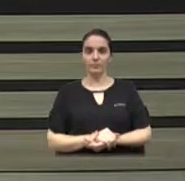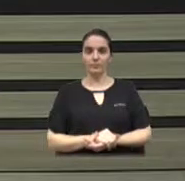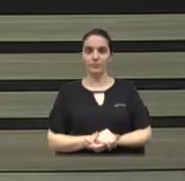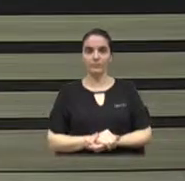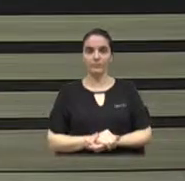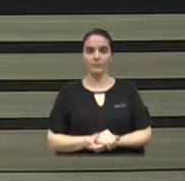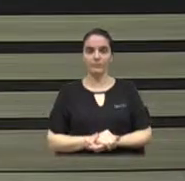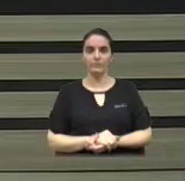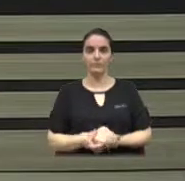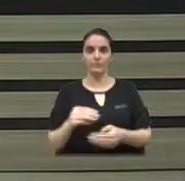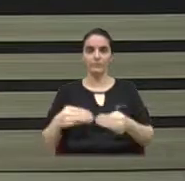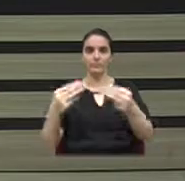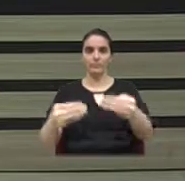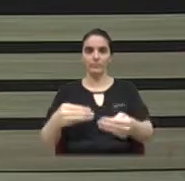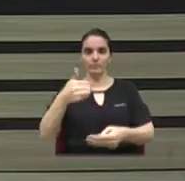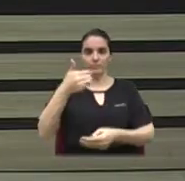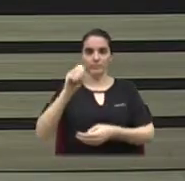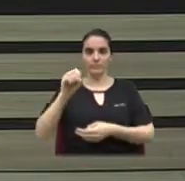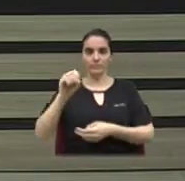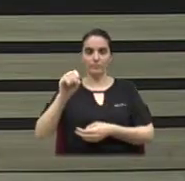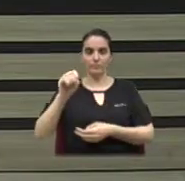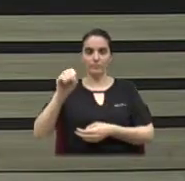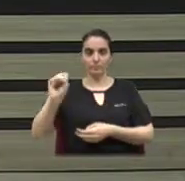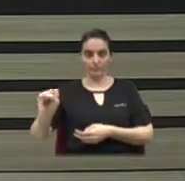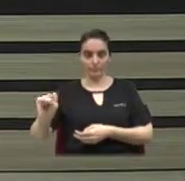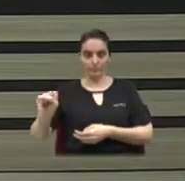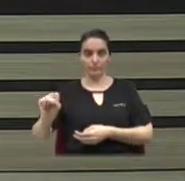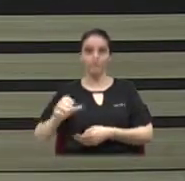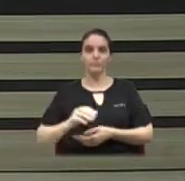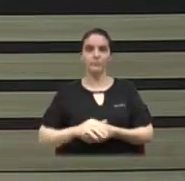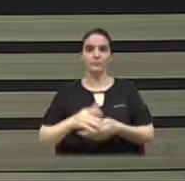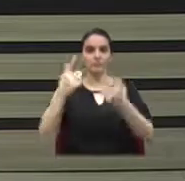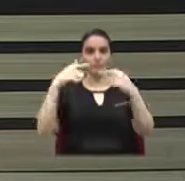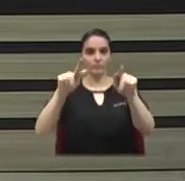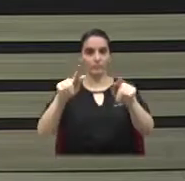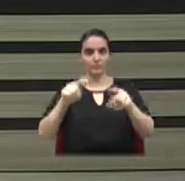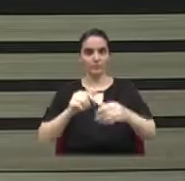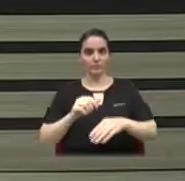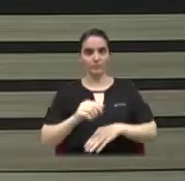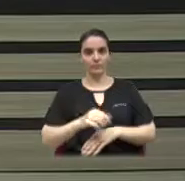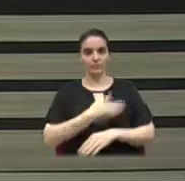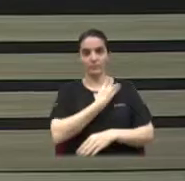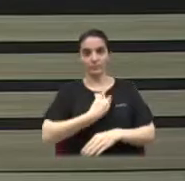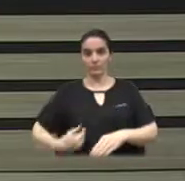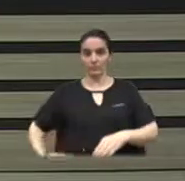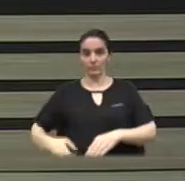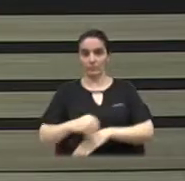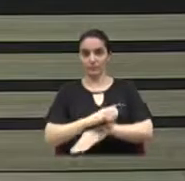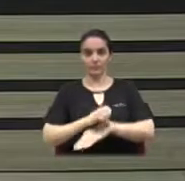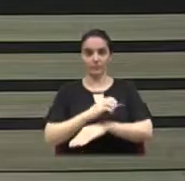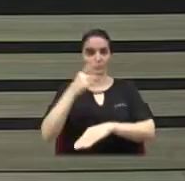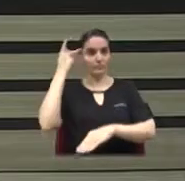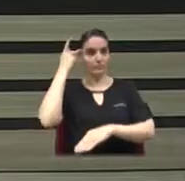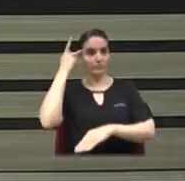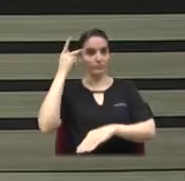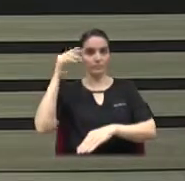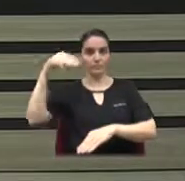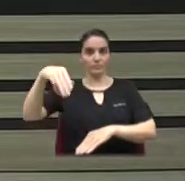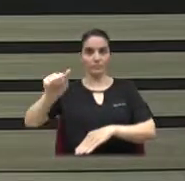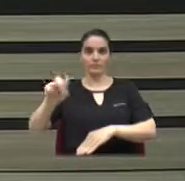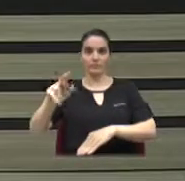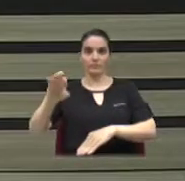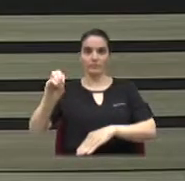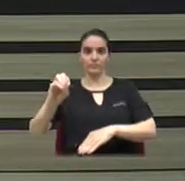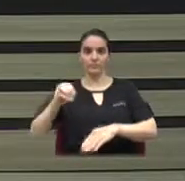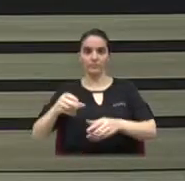Próxima moção. Moção nº 108, barra 2018. Moção de apelo ao excelentíssimo governador do Estado de São Paulo, Márcio França, para que sejam liberados no orçamento